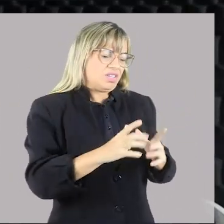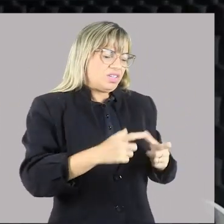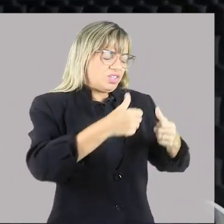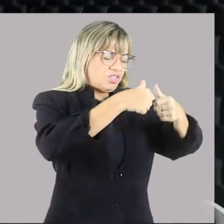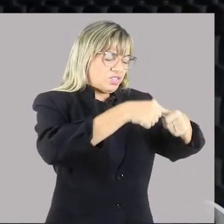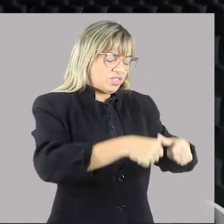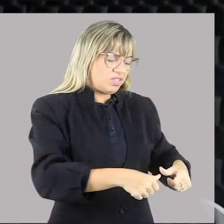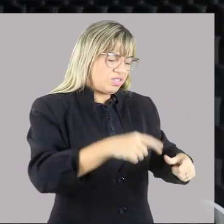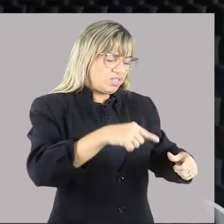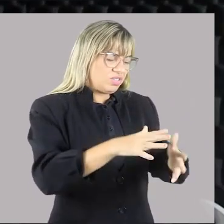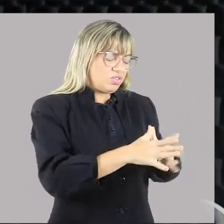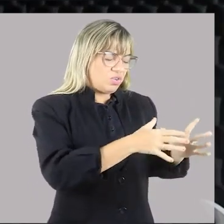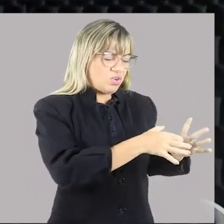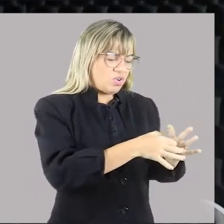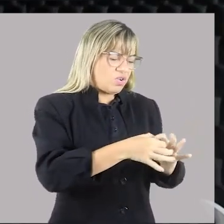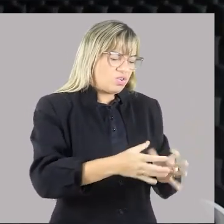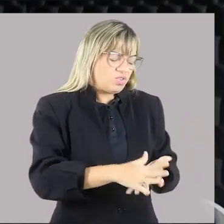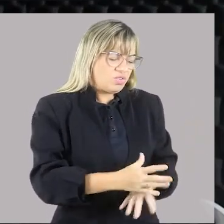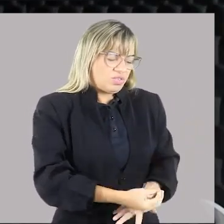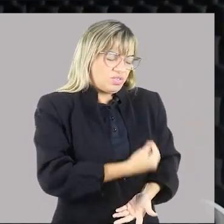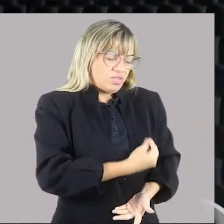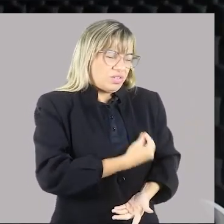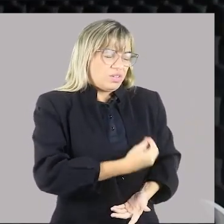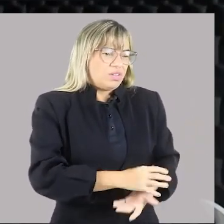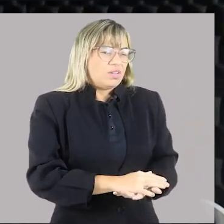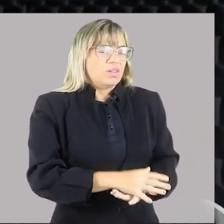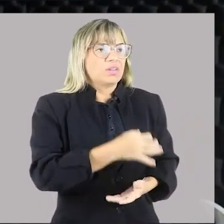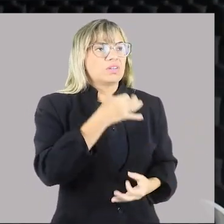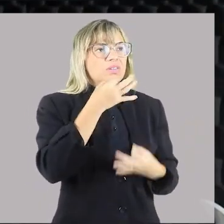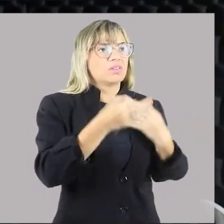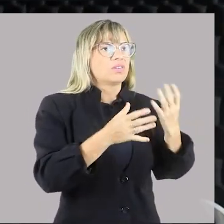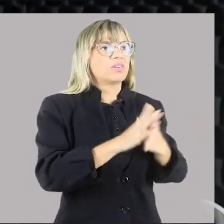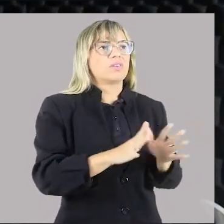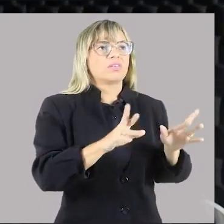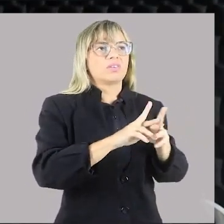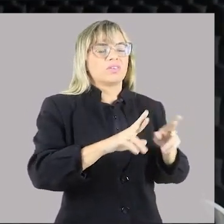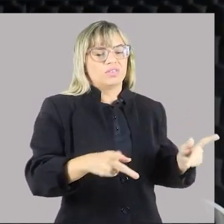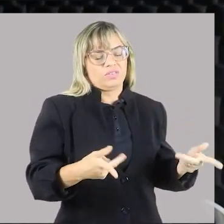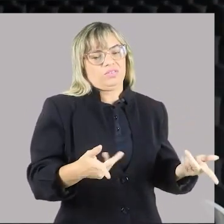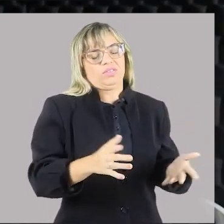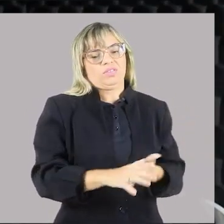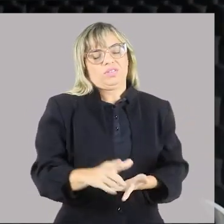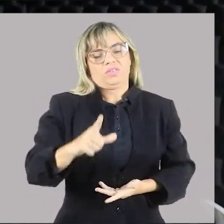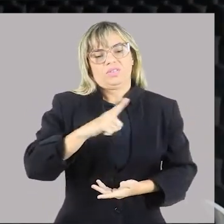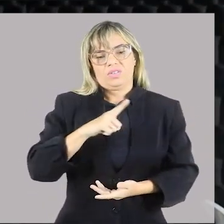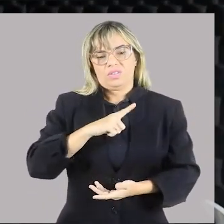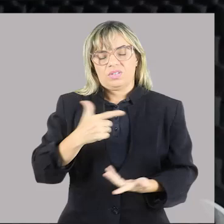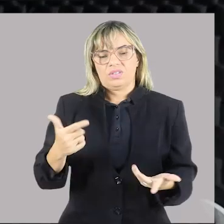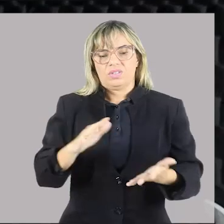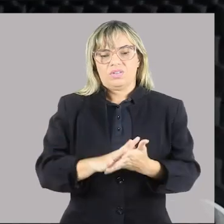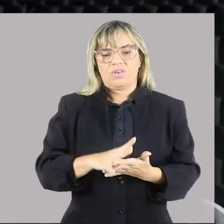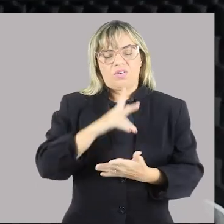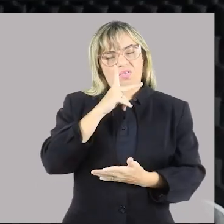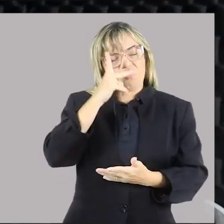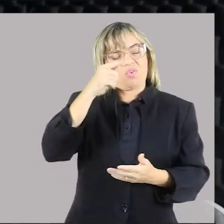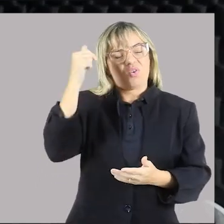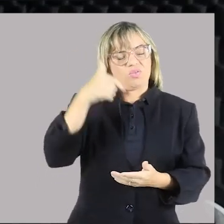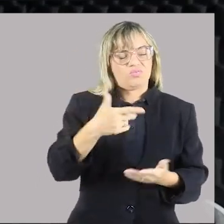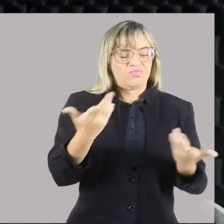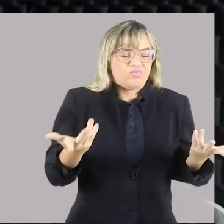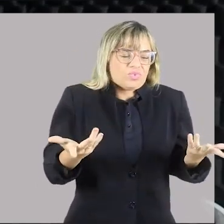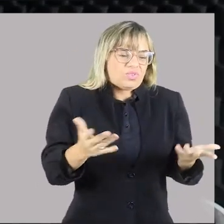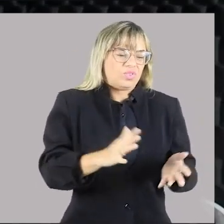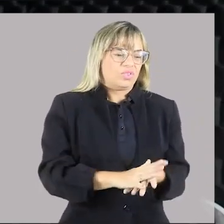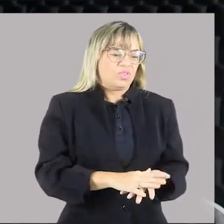tem uma visão totalmente diferente. Então, existem fatores fortes, né, que